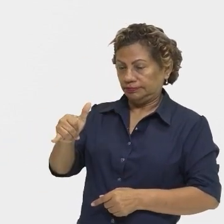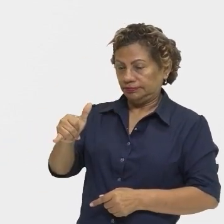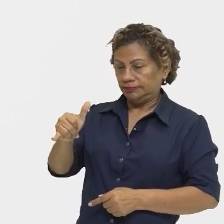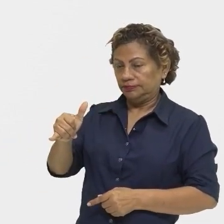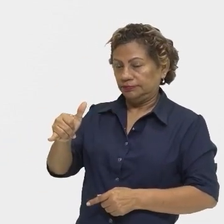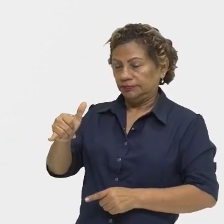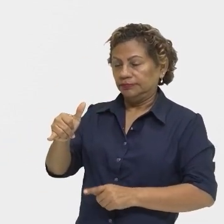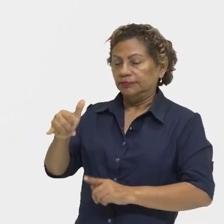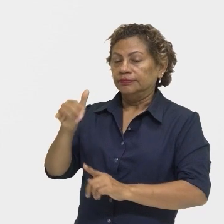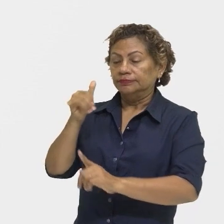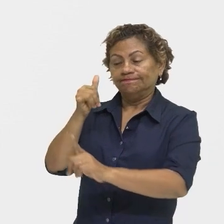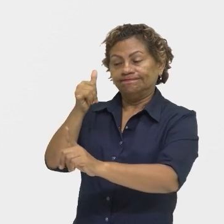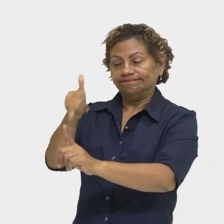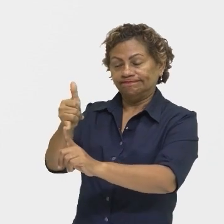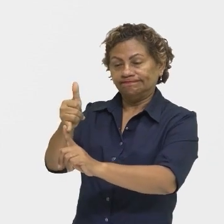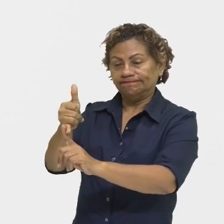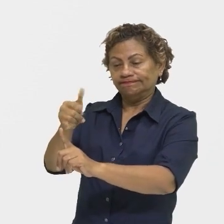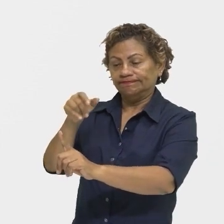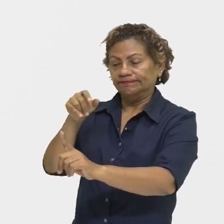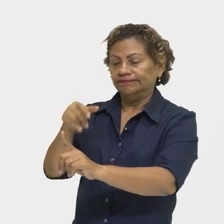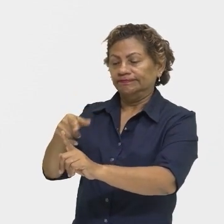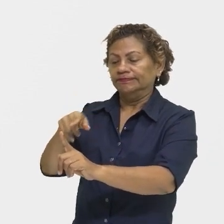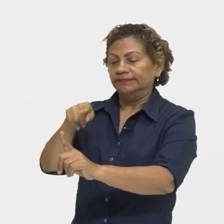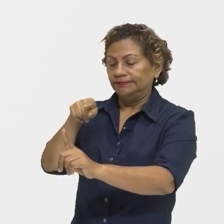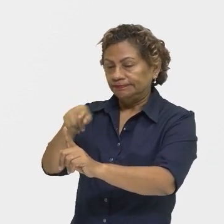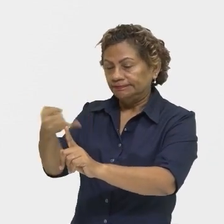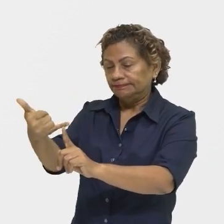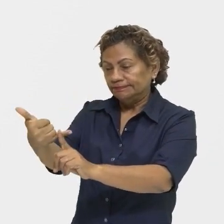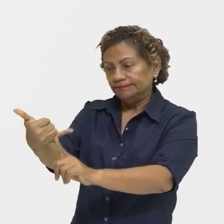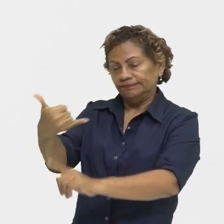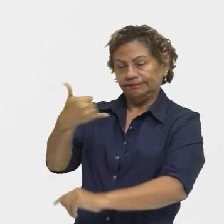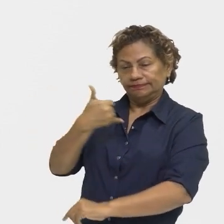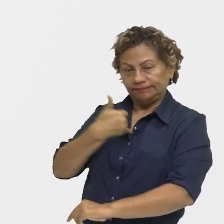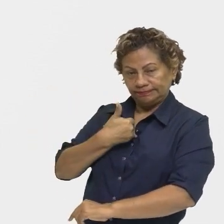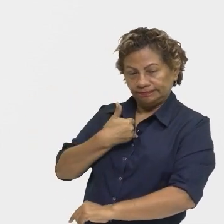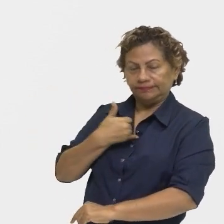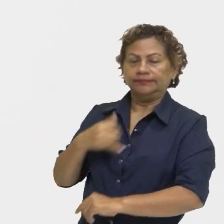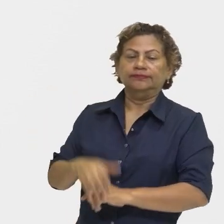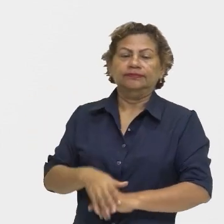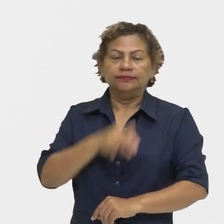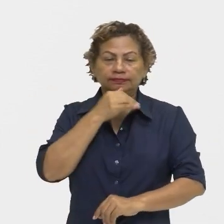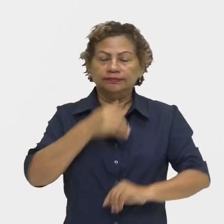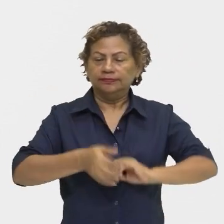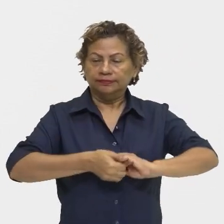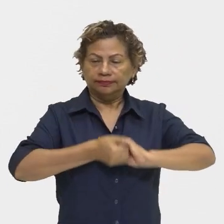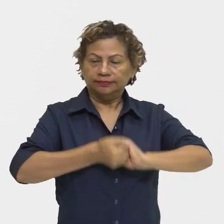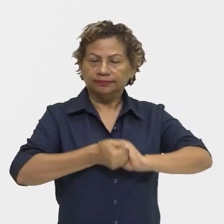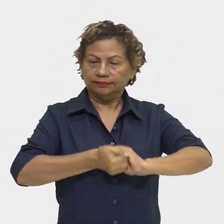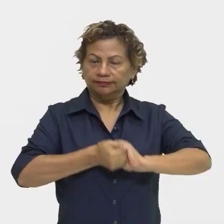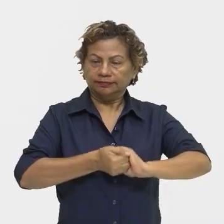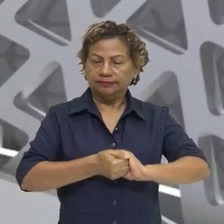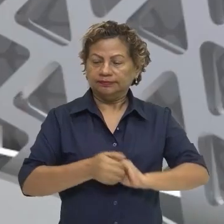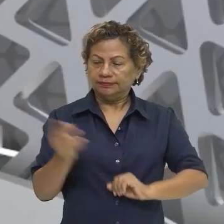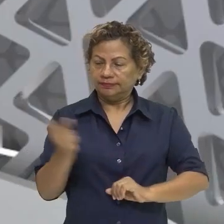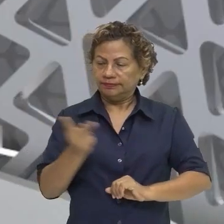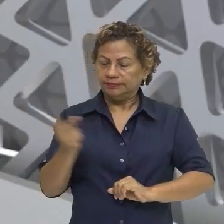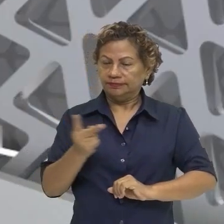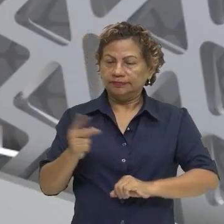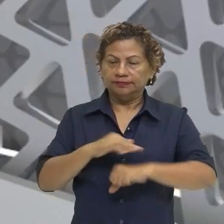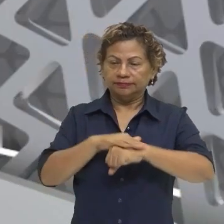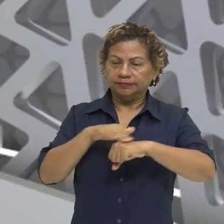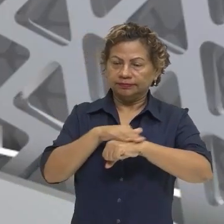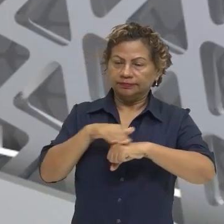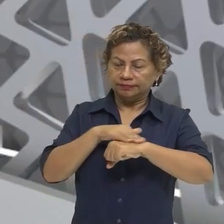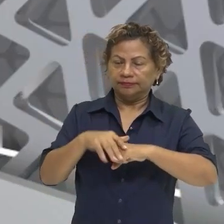reside no canal de comunicação. Então, por exemplo, nas expressões de cumprimento, no caso vai ter ali duas pessoas conversando, né?